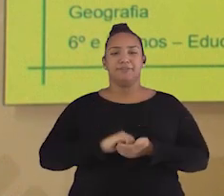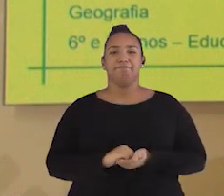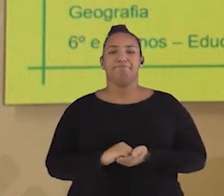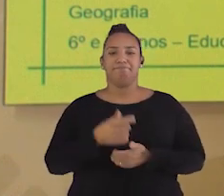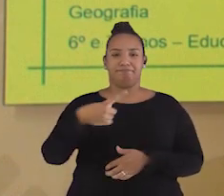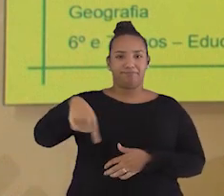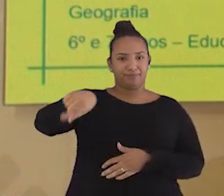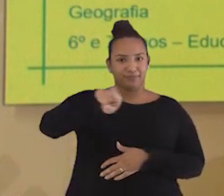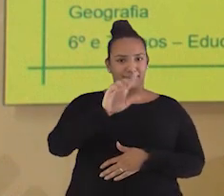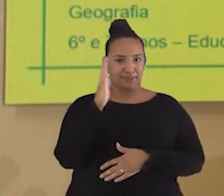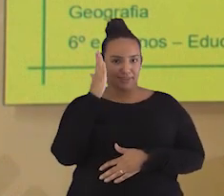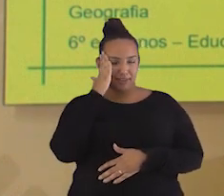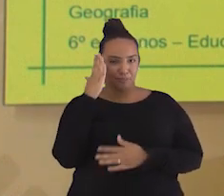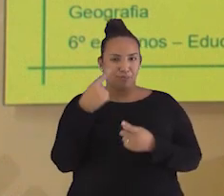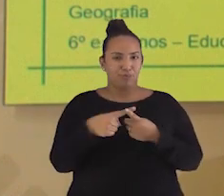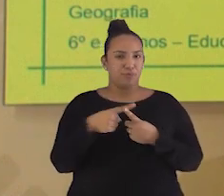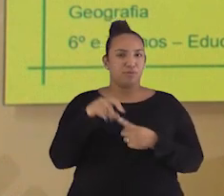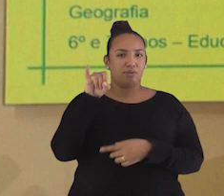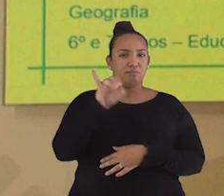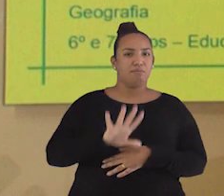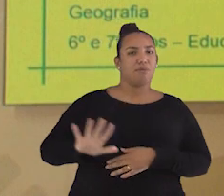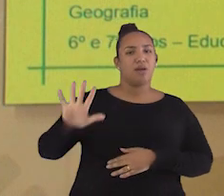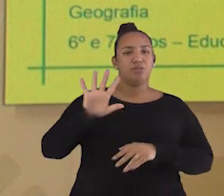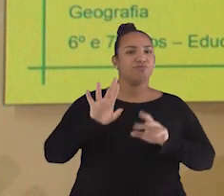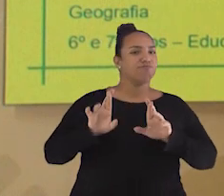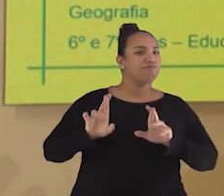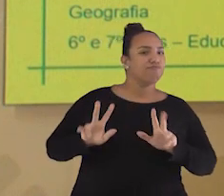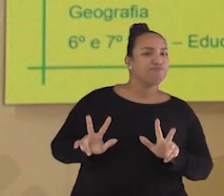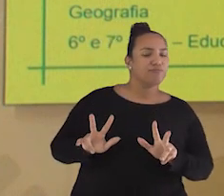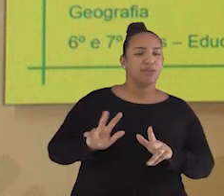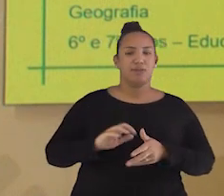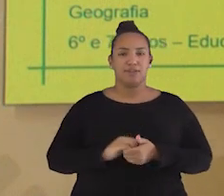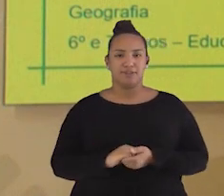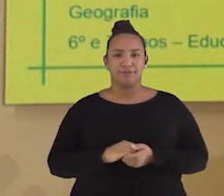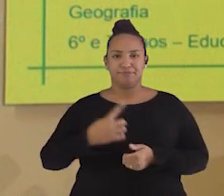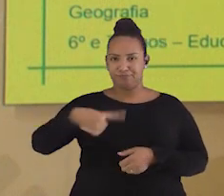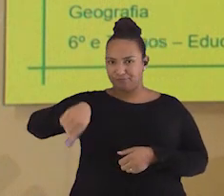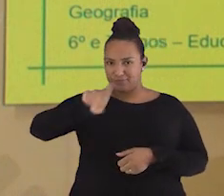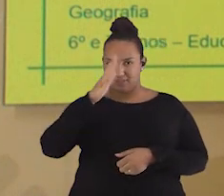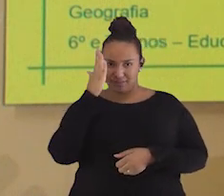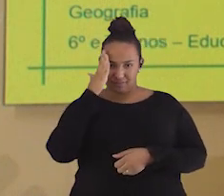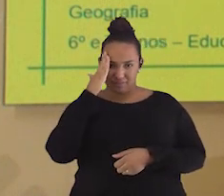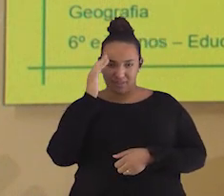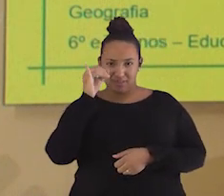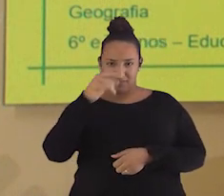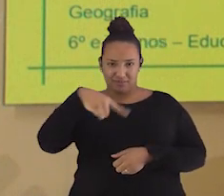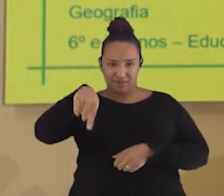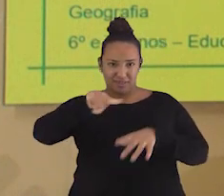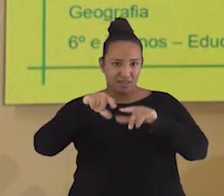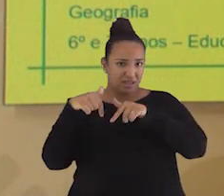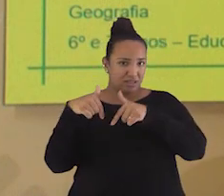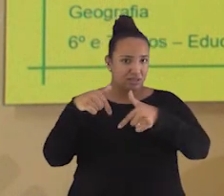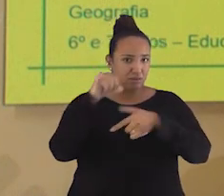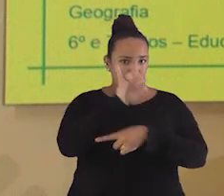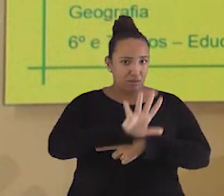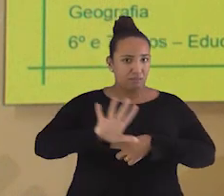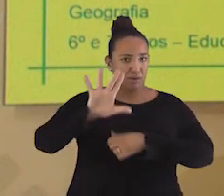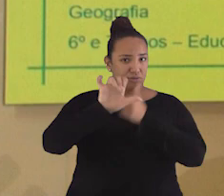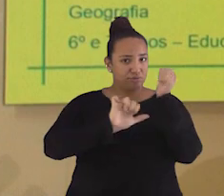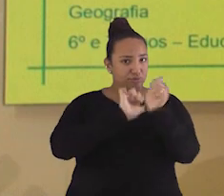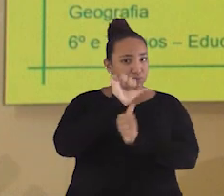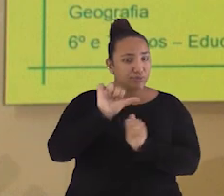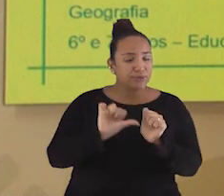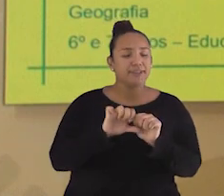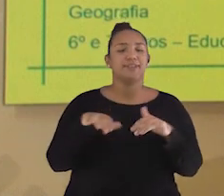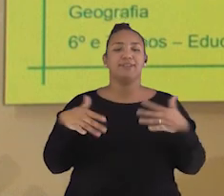Você sabe o que torna as paisagens diferentes? Sabia que seus atos podem modificar as paisagens? Vamos